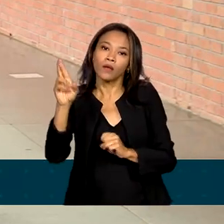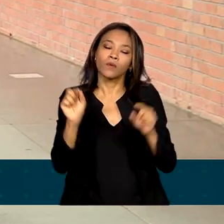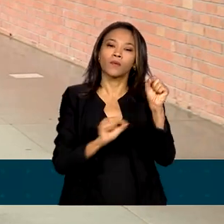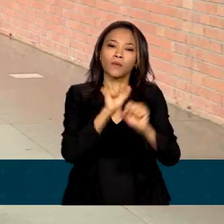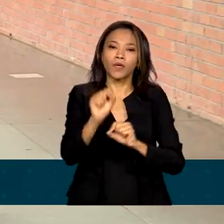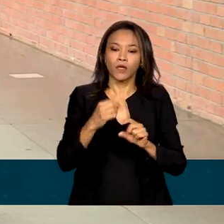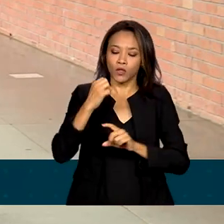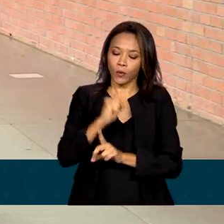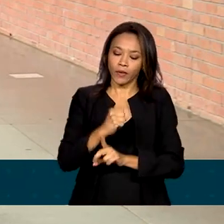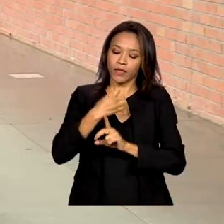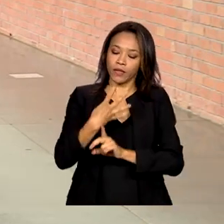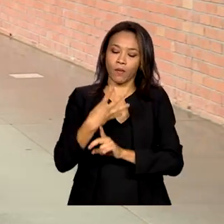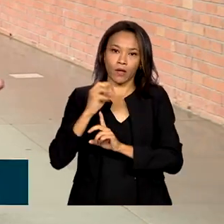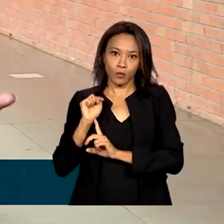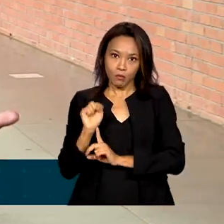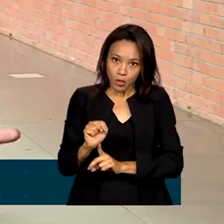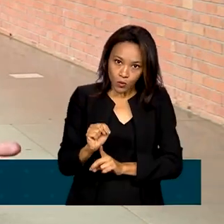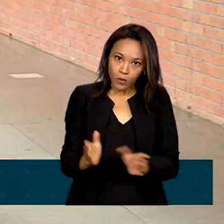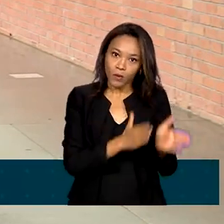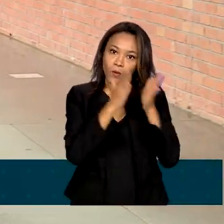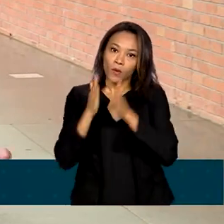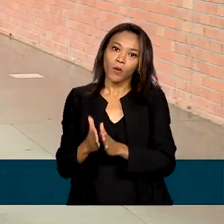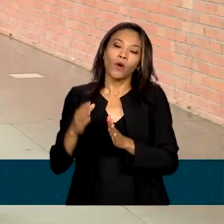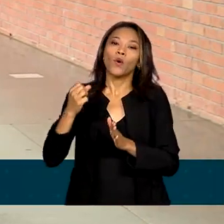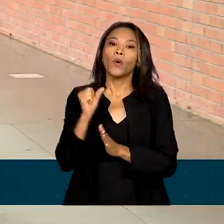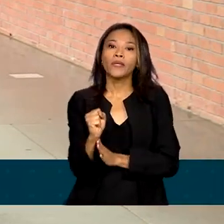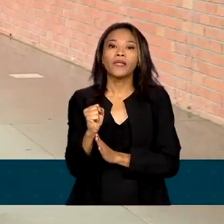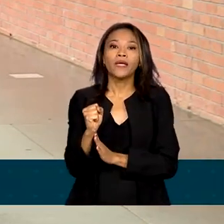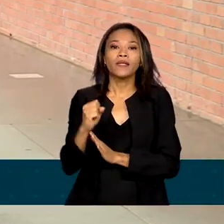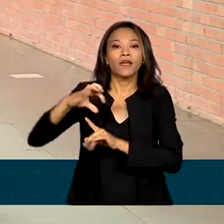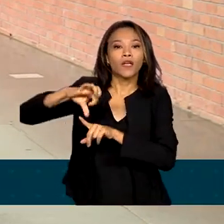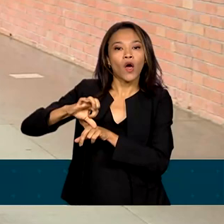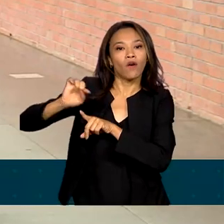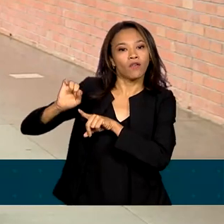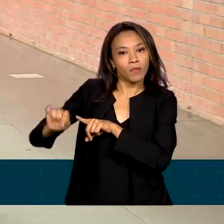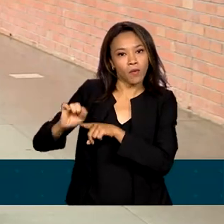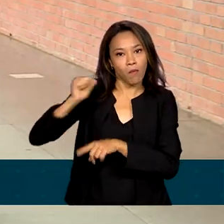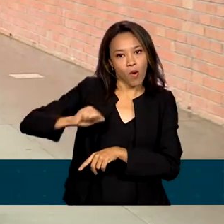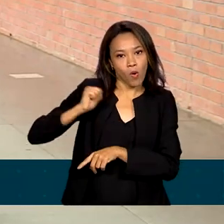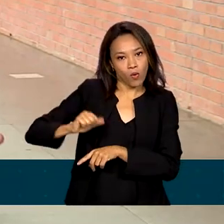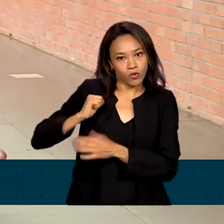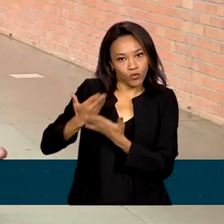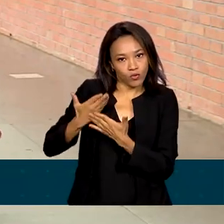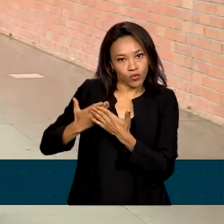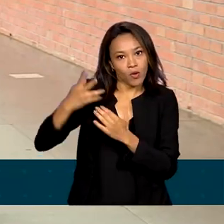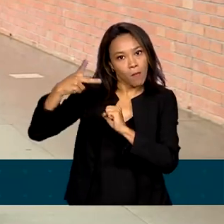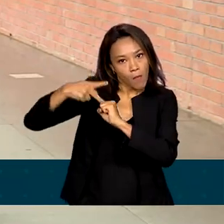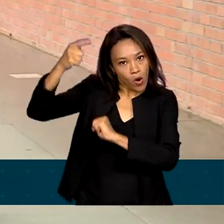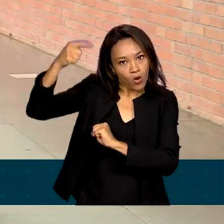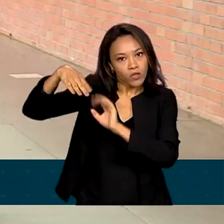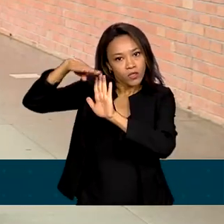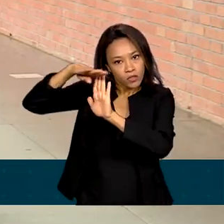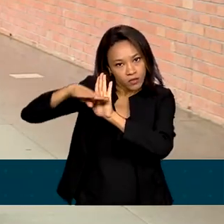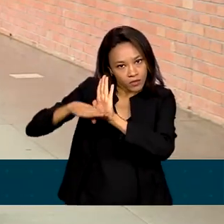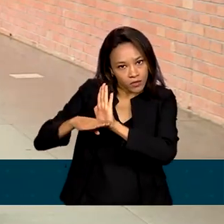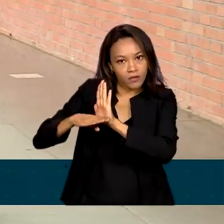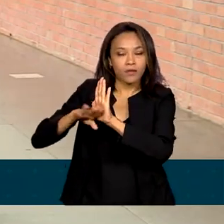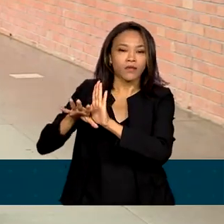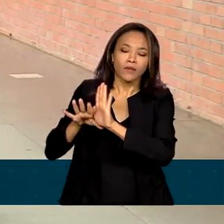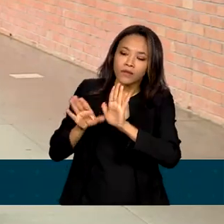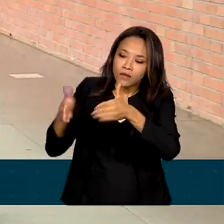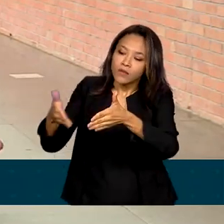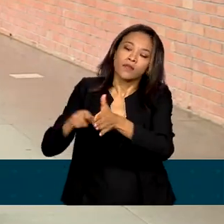84.000 para mais de R 89.000. As bolsas são para programas de pós-graduação escrito senso em